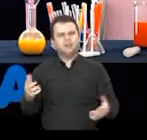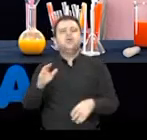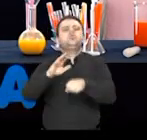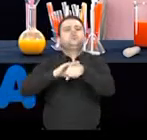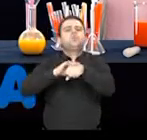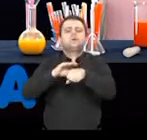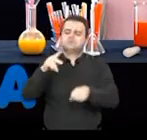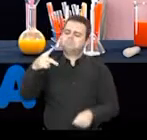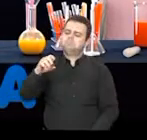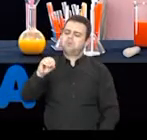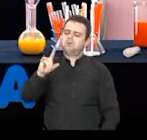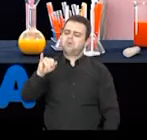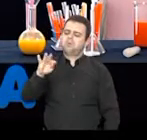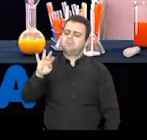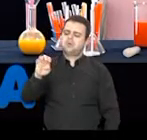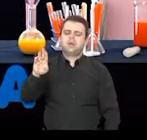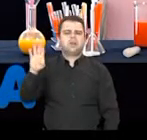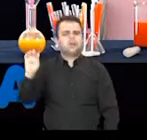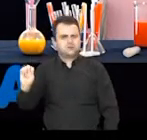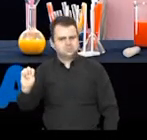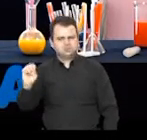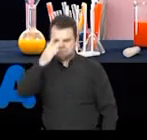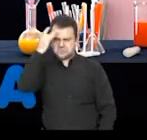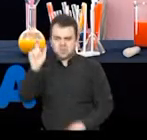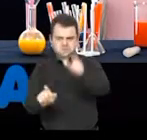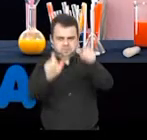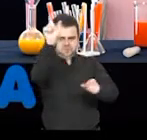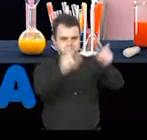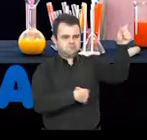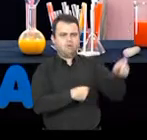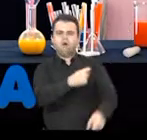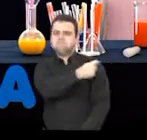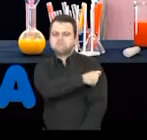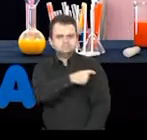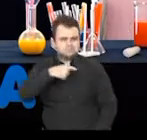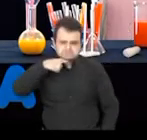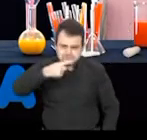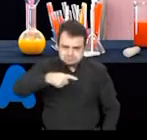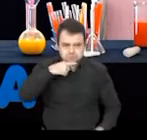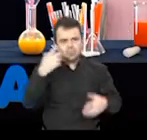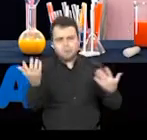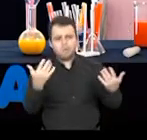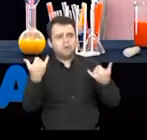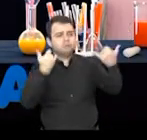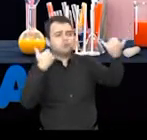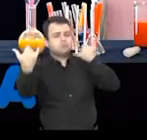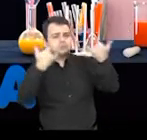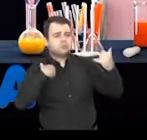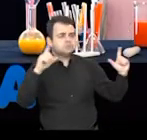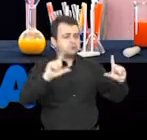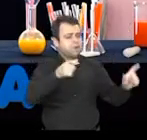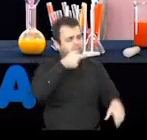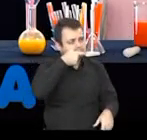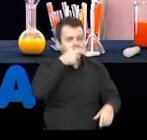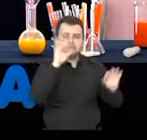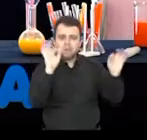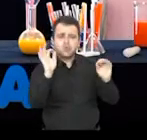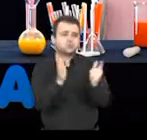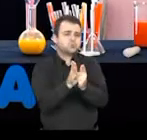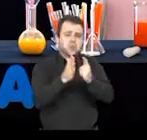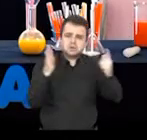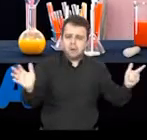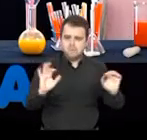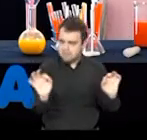contra a poliomielite caiu tanto? Será que as pessoas não têm acesso a meios de comunicação, como TV, ou até